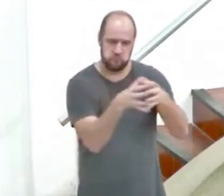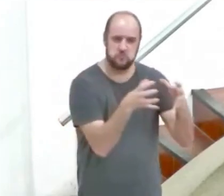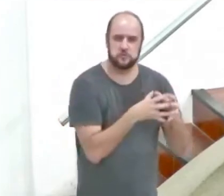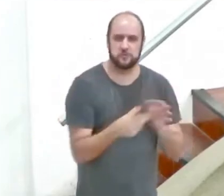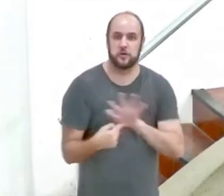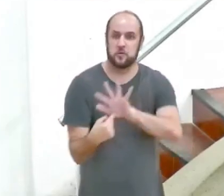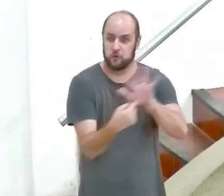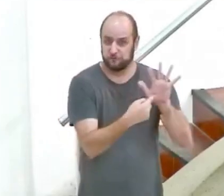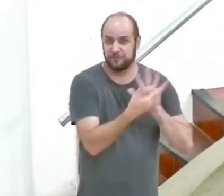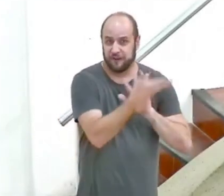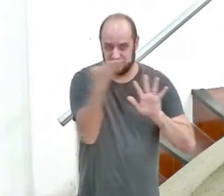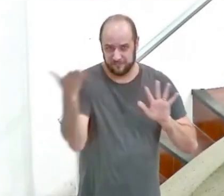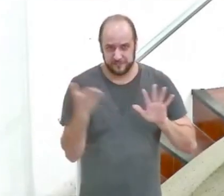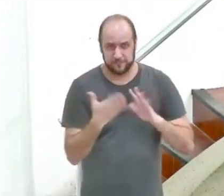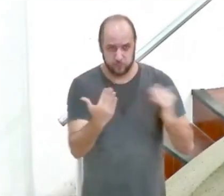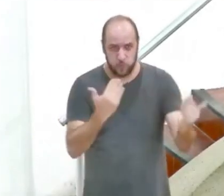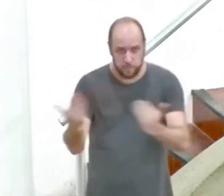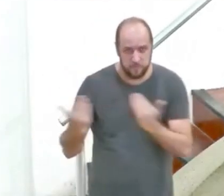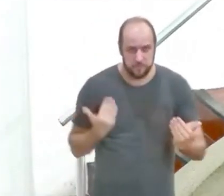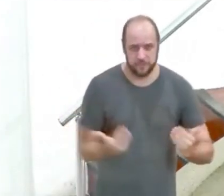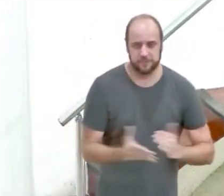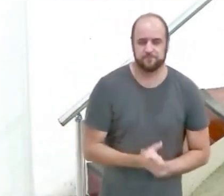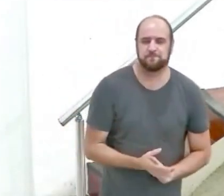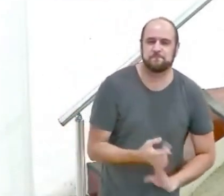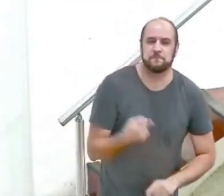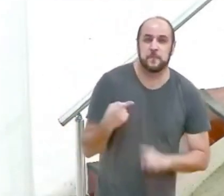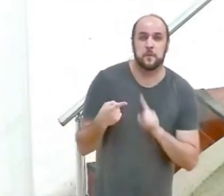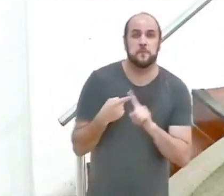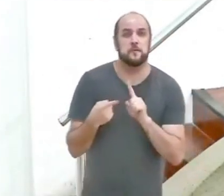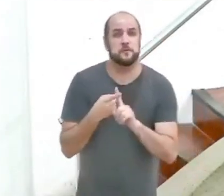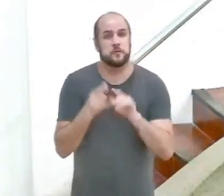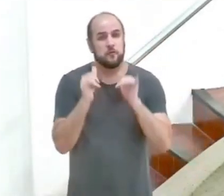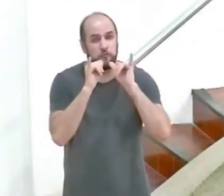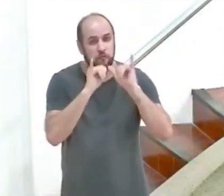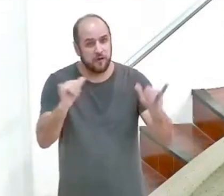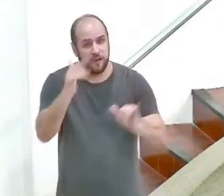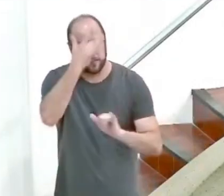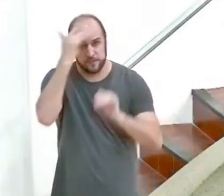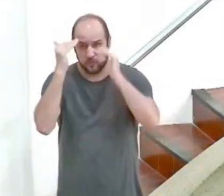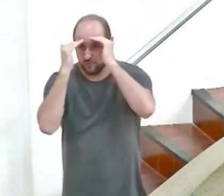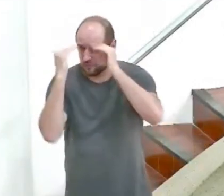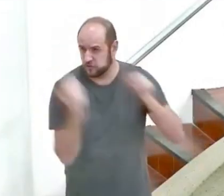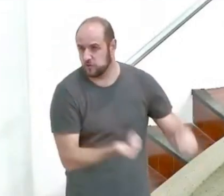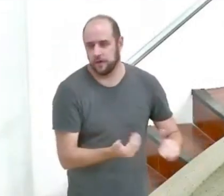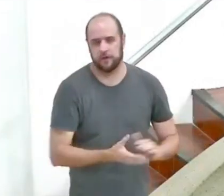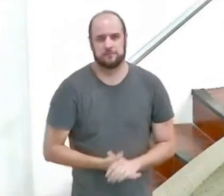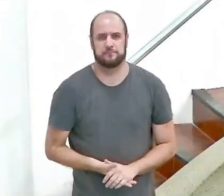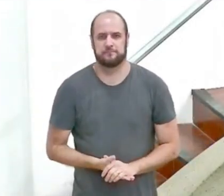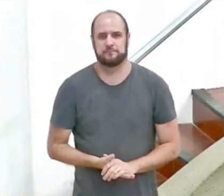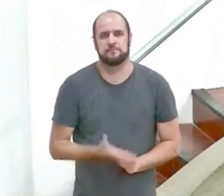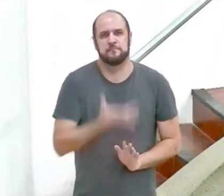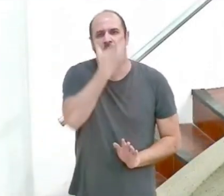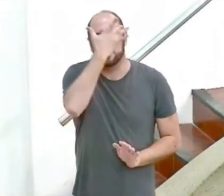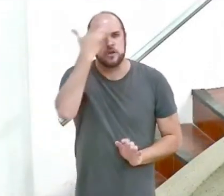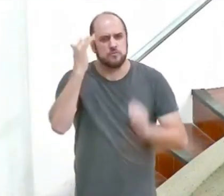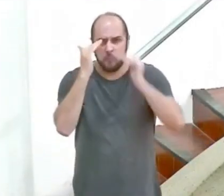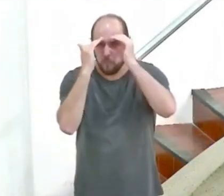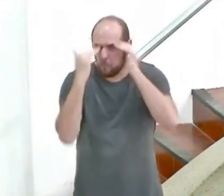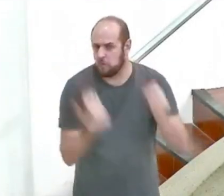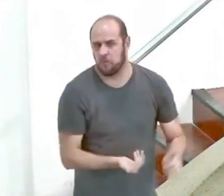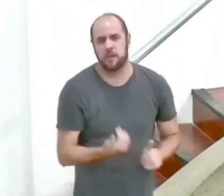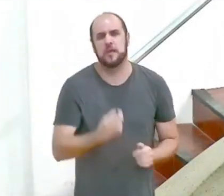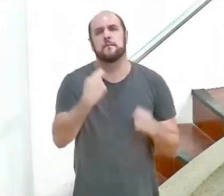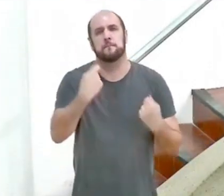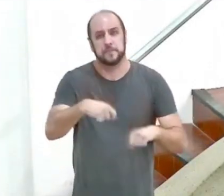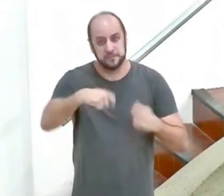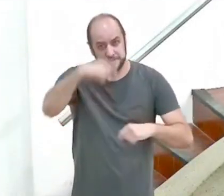mostrar isso para os irmãos em primeiro lugar ele falará aos insubmissos aos insubmissos Paulo diz que eles